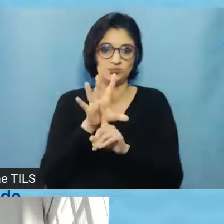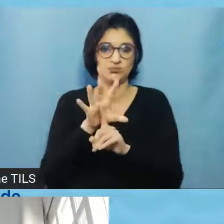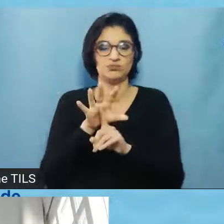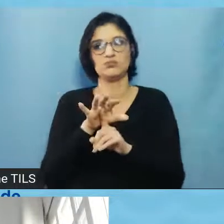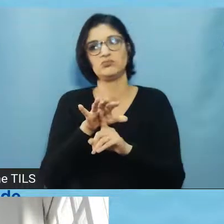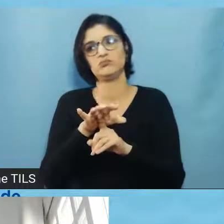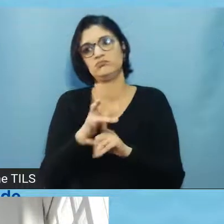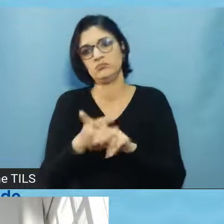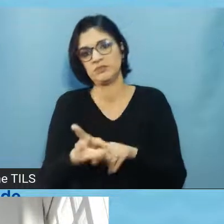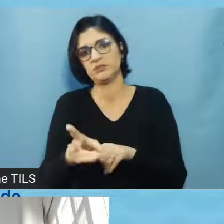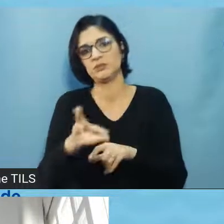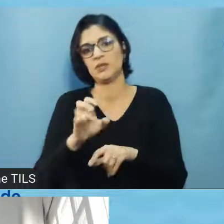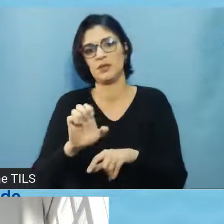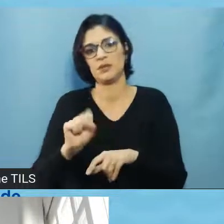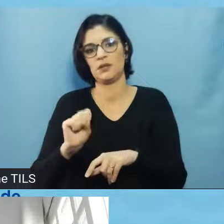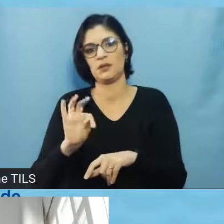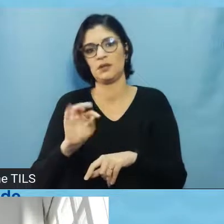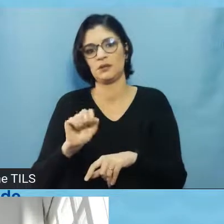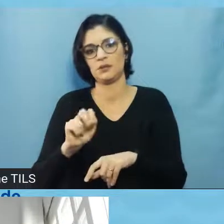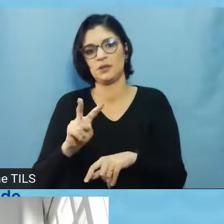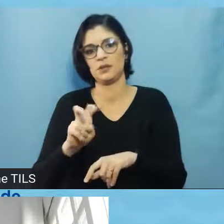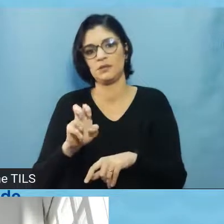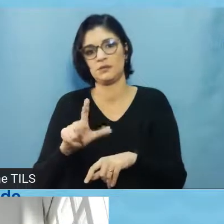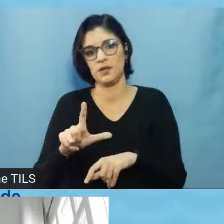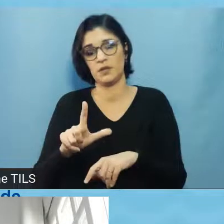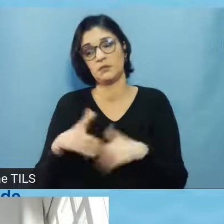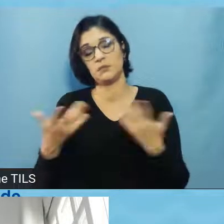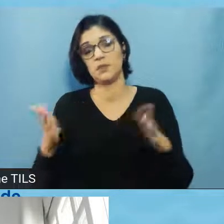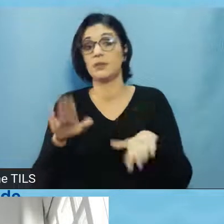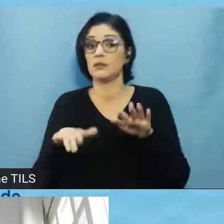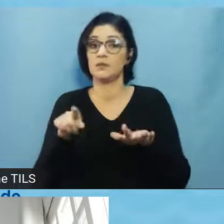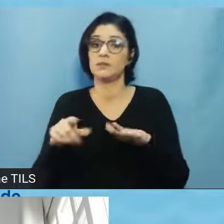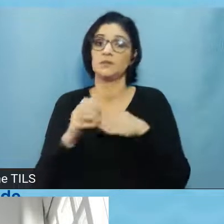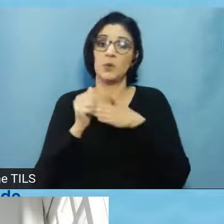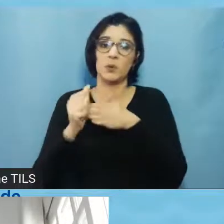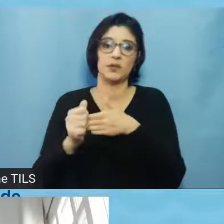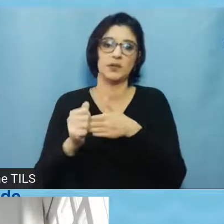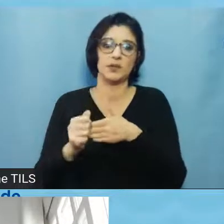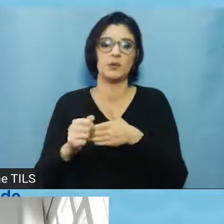estável, digamos assim, com instituição, no caso daí seria o orientador, né? Que entra como pesquisador responsável. Então,